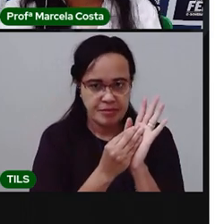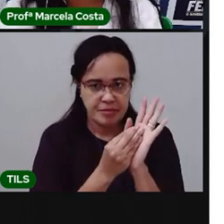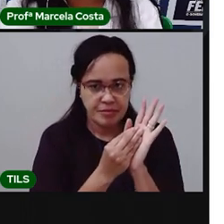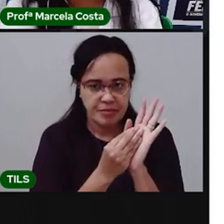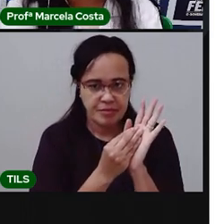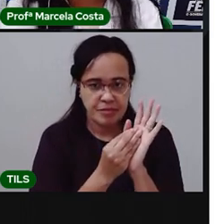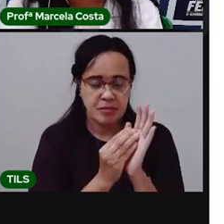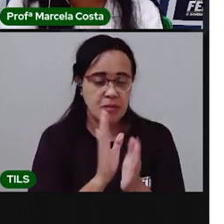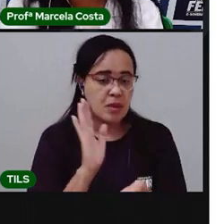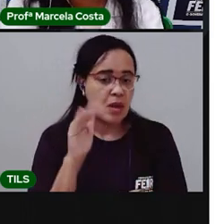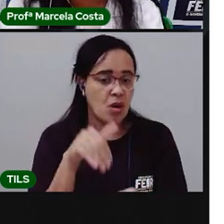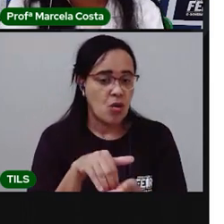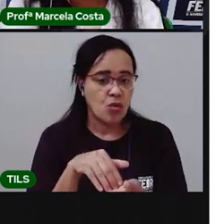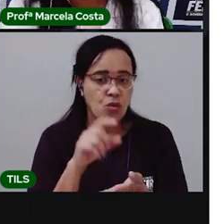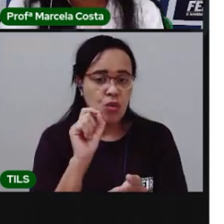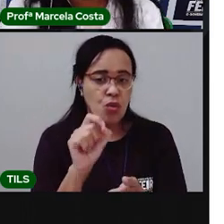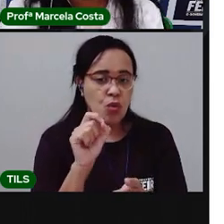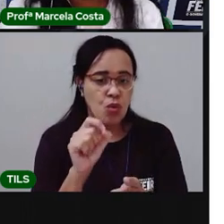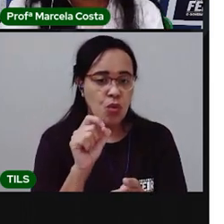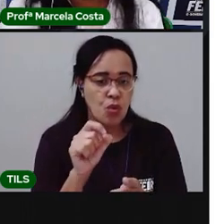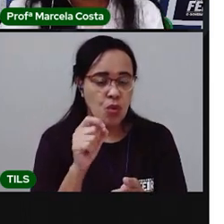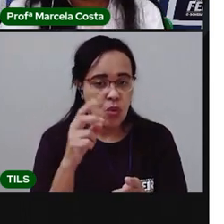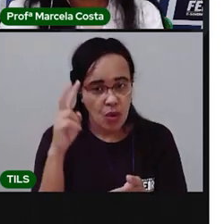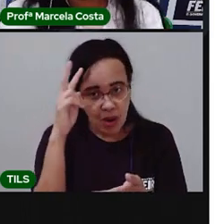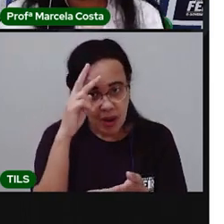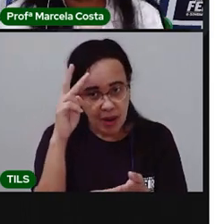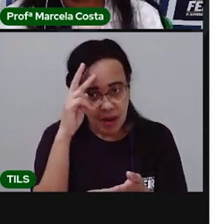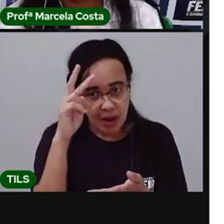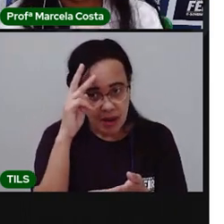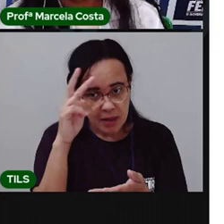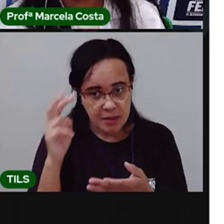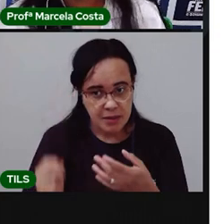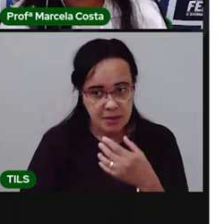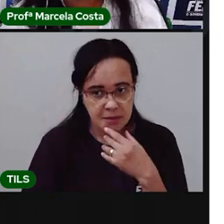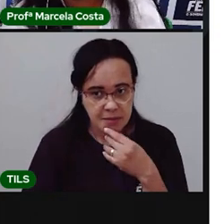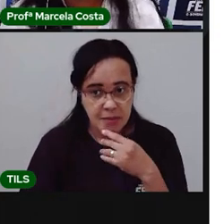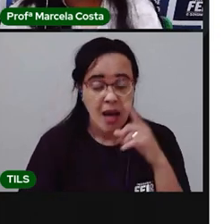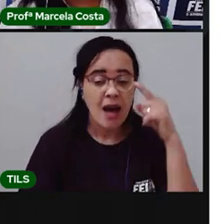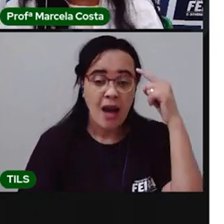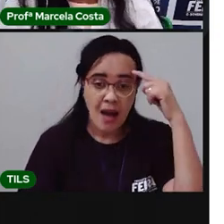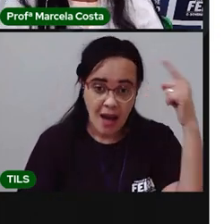Agora a outra. Esse senhorzinho aqui está representando quem?